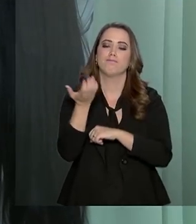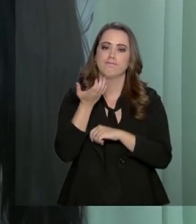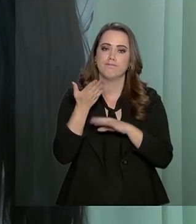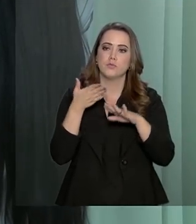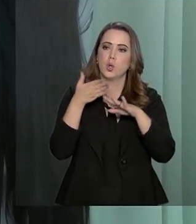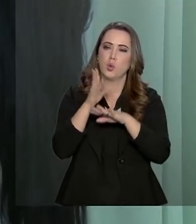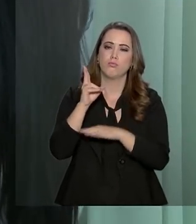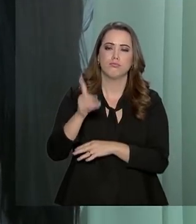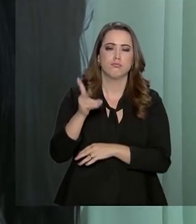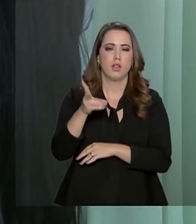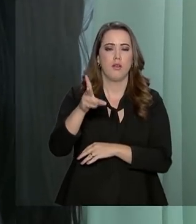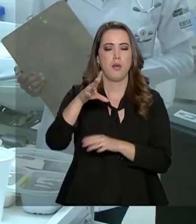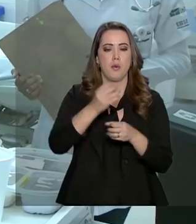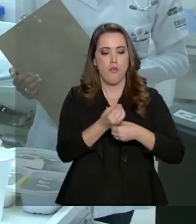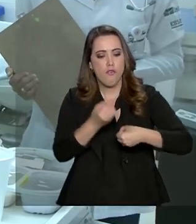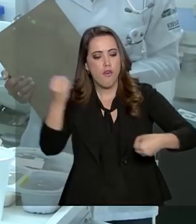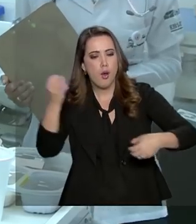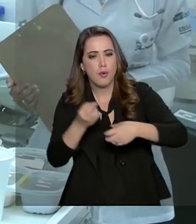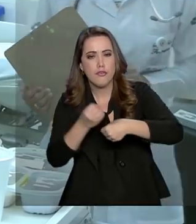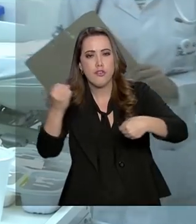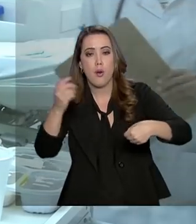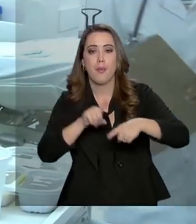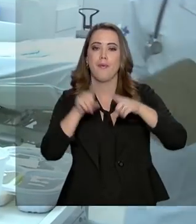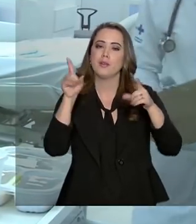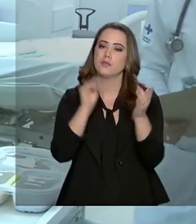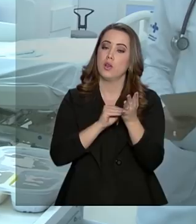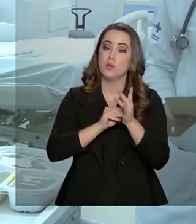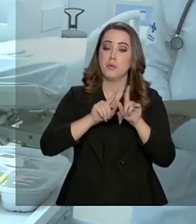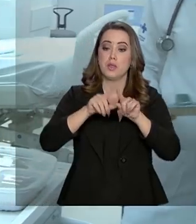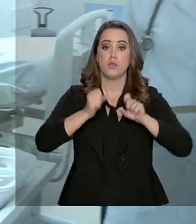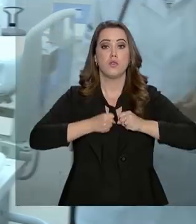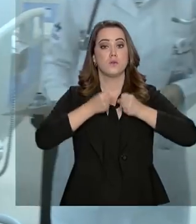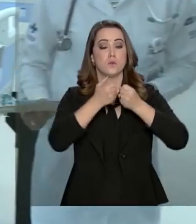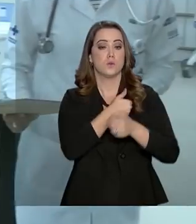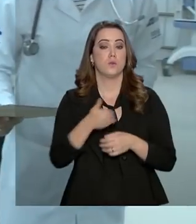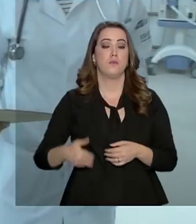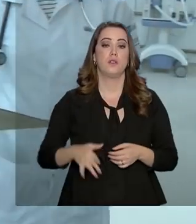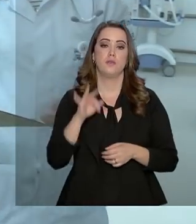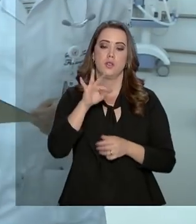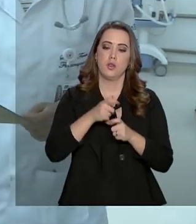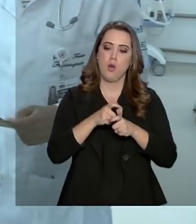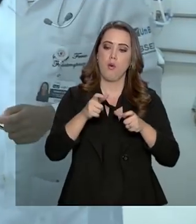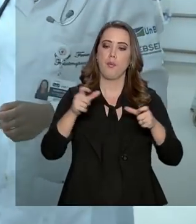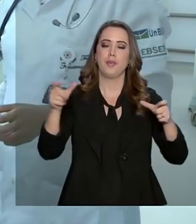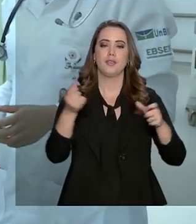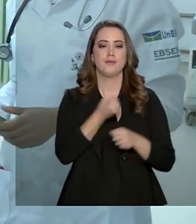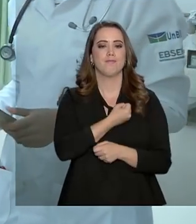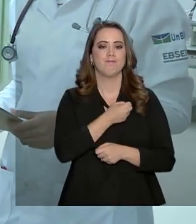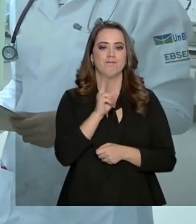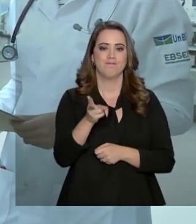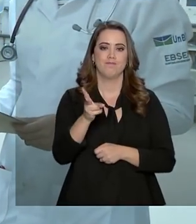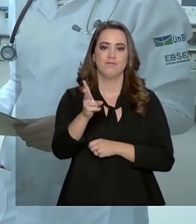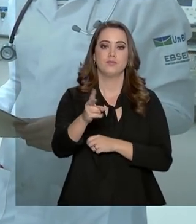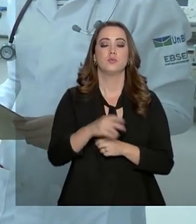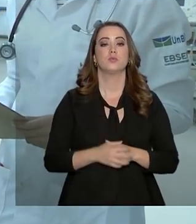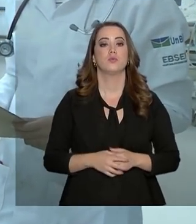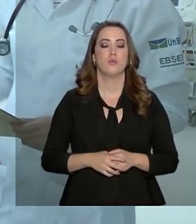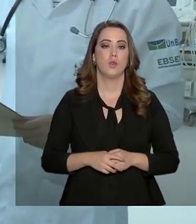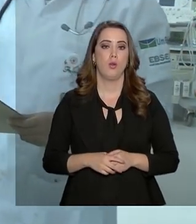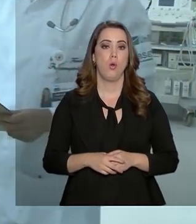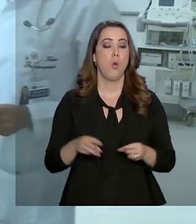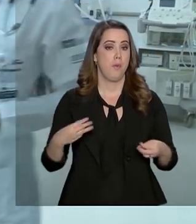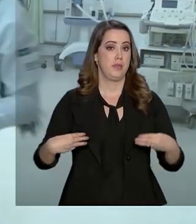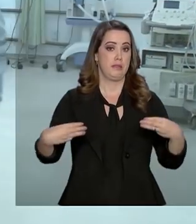formam todos os anos no país. Mas existe um esforço do governo federal em aumentar o número a cada ano. O